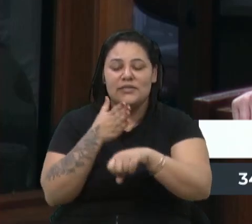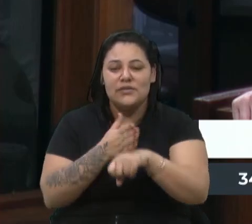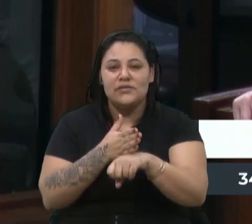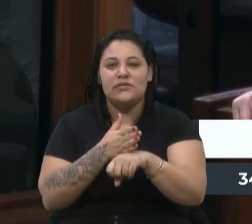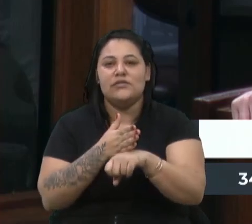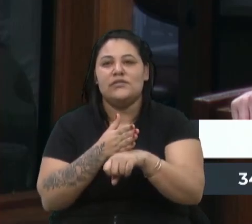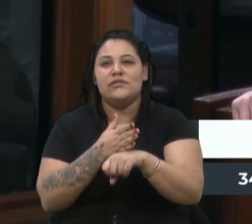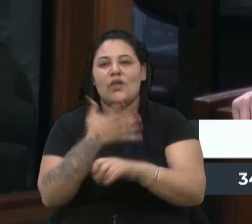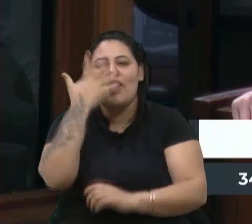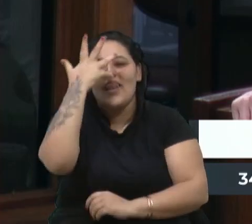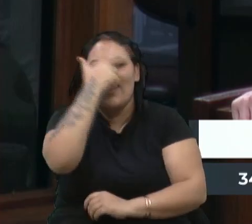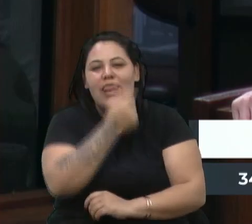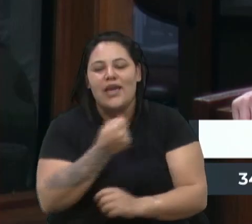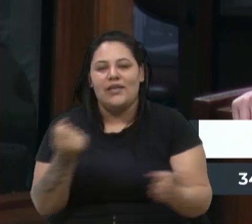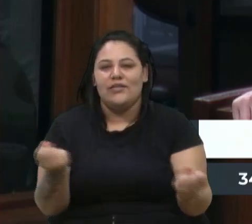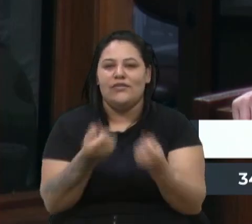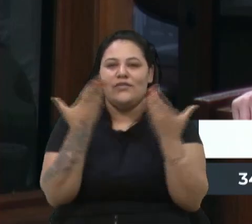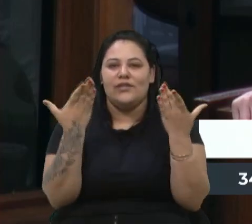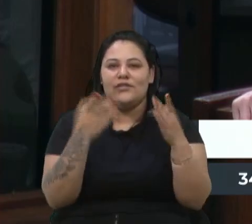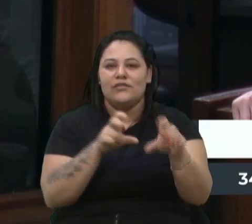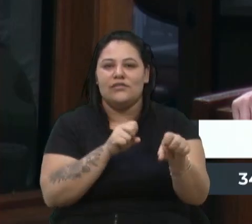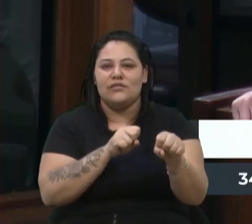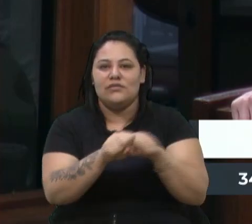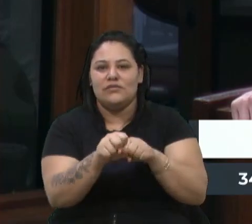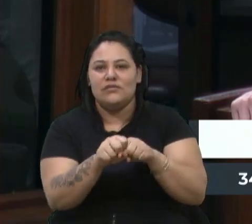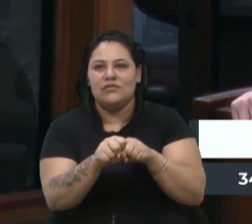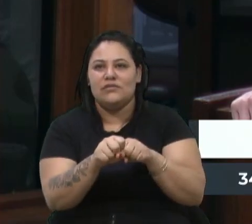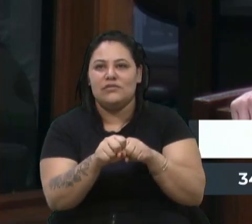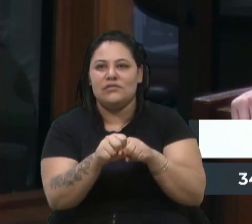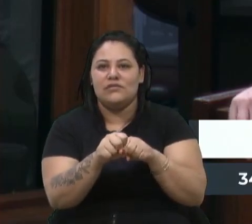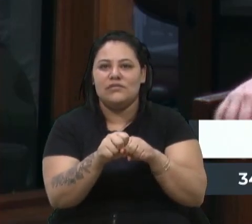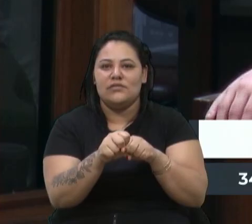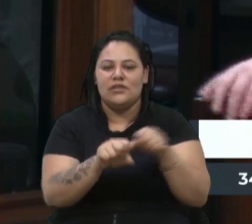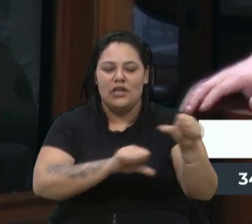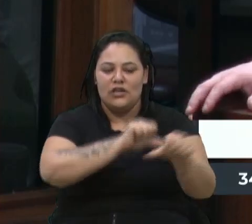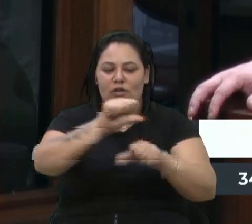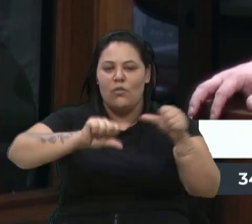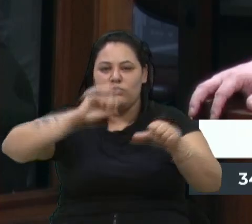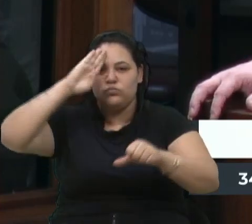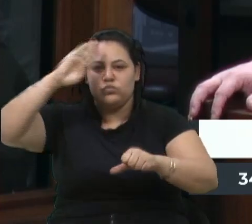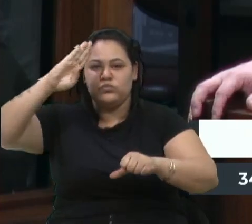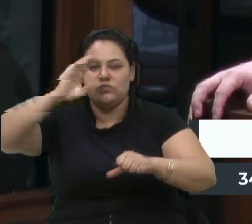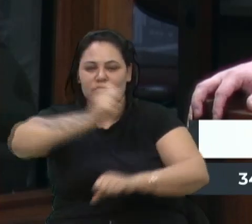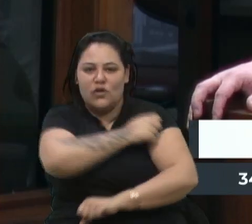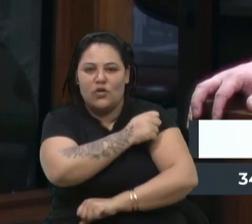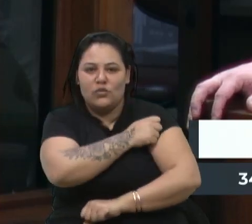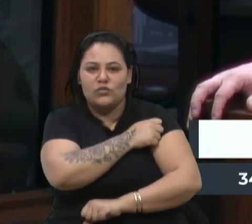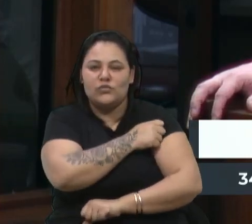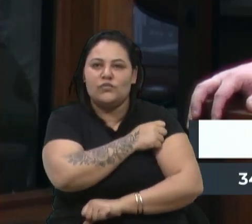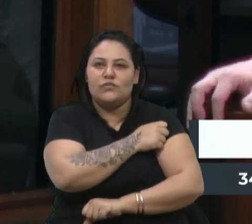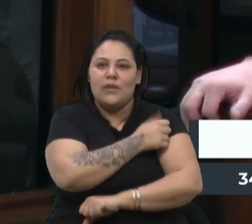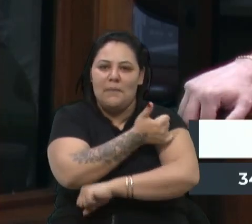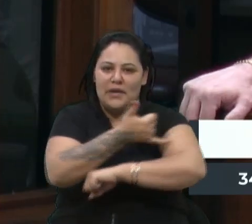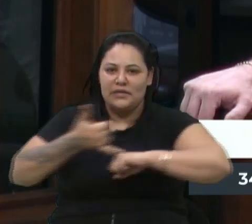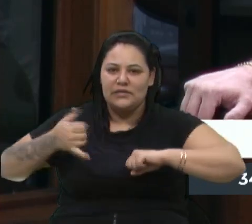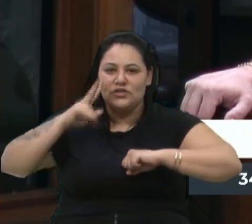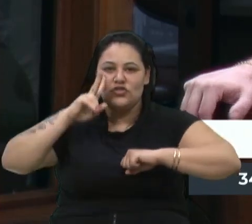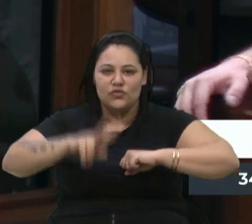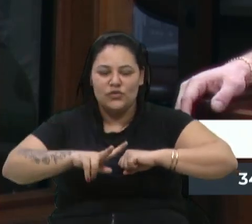um belo evento, que um evento de formatura da passagem de comando dos alunos, e trazendo